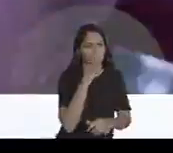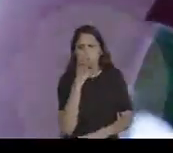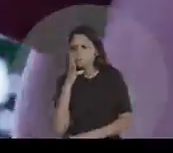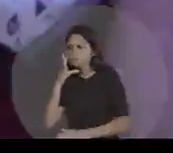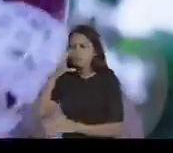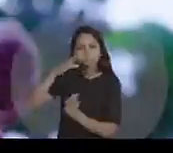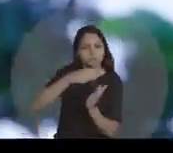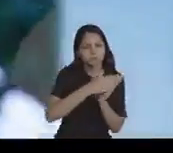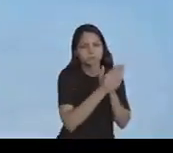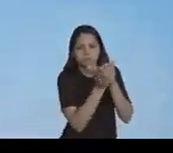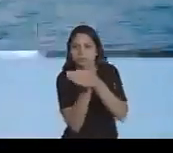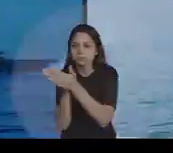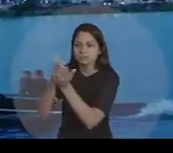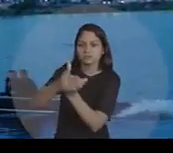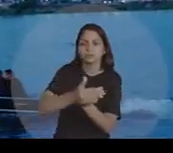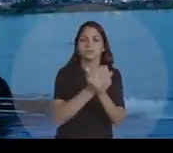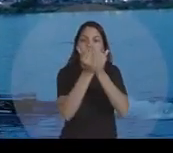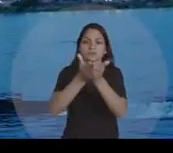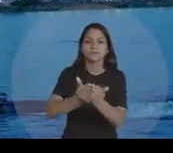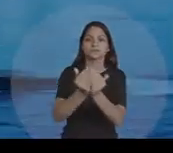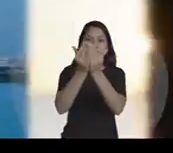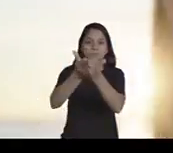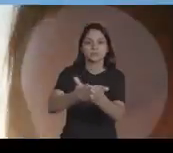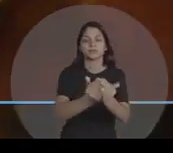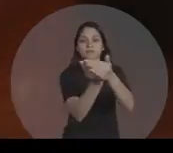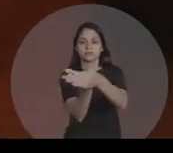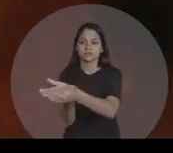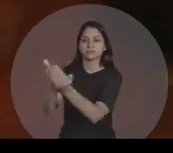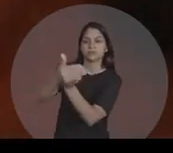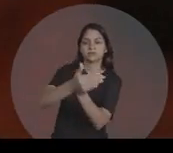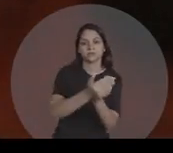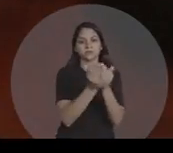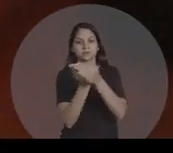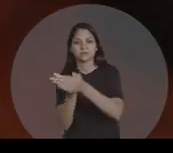paisagem Faz o barco seguir viagem